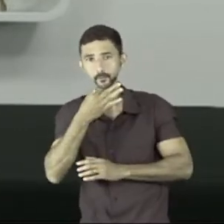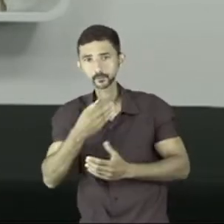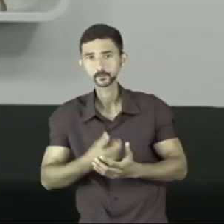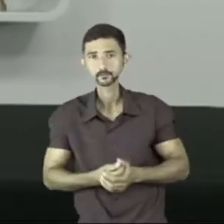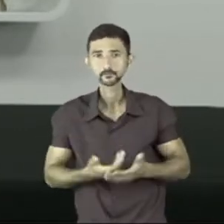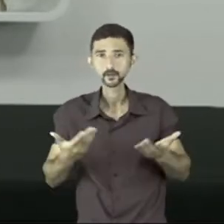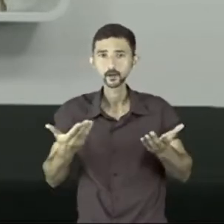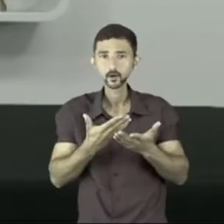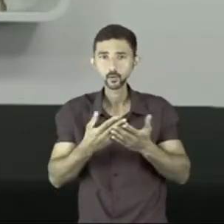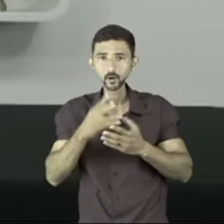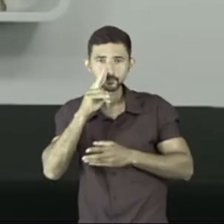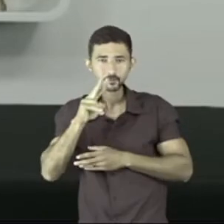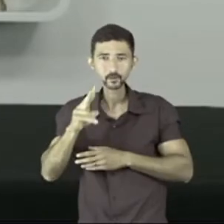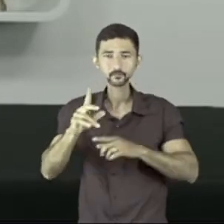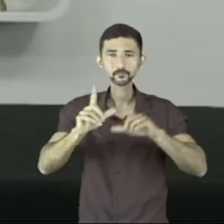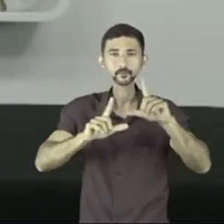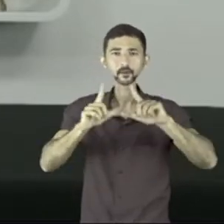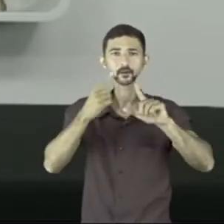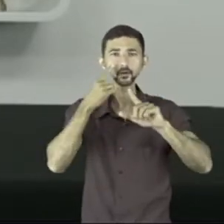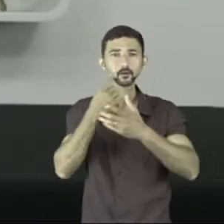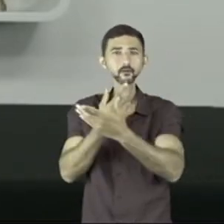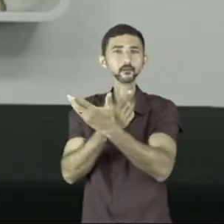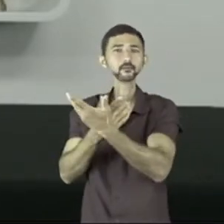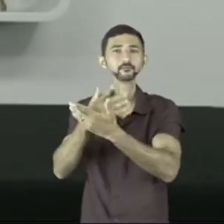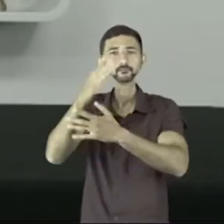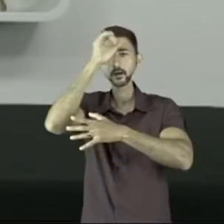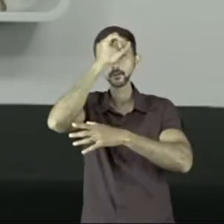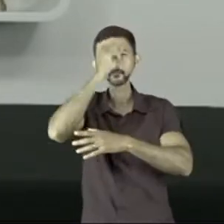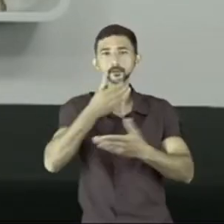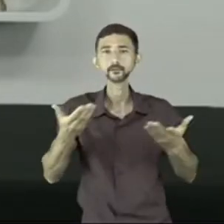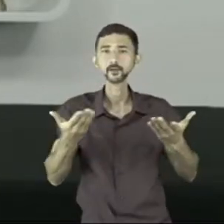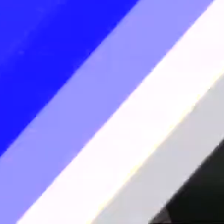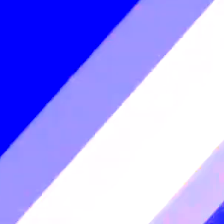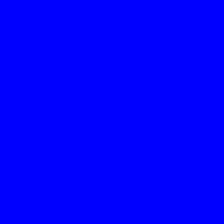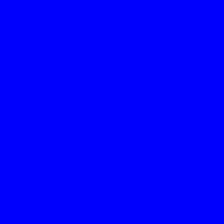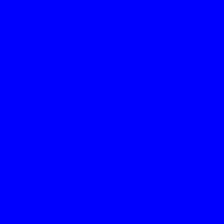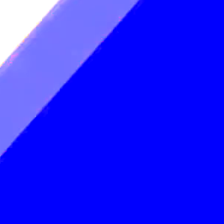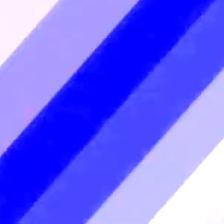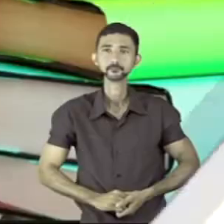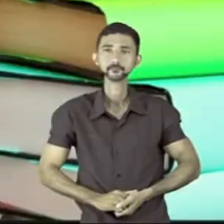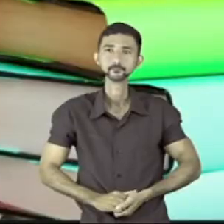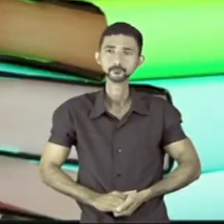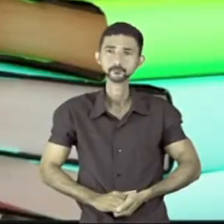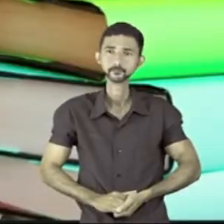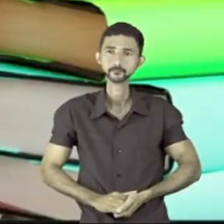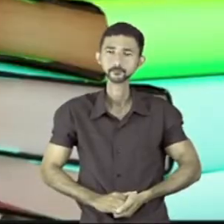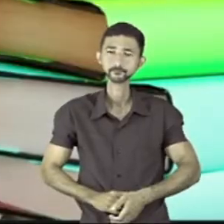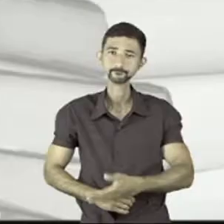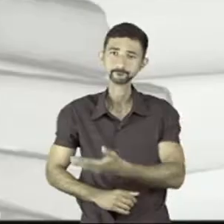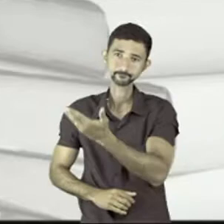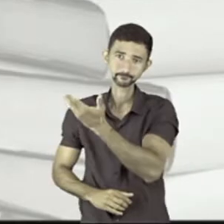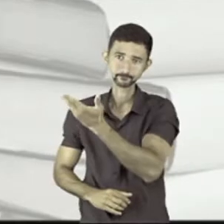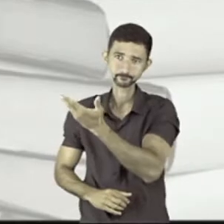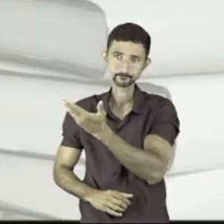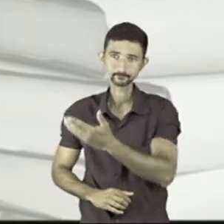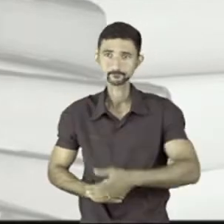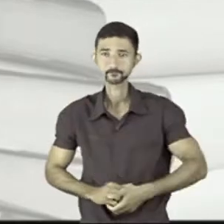e agora você vai olhar aí na sua tela o que você vai aprender na aula de hoje, no slide que você tem